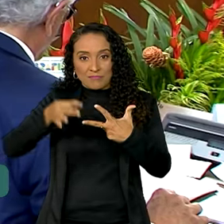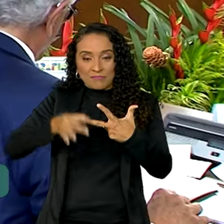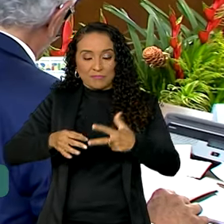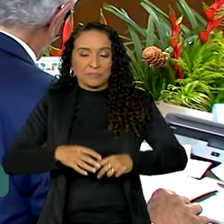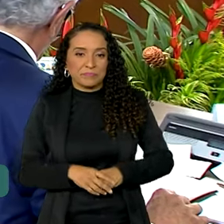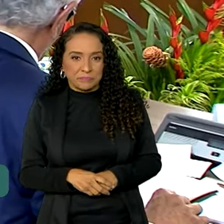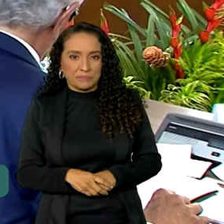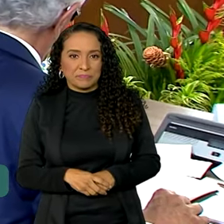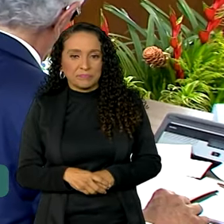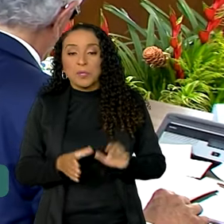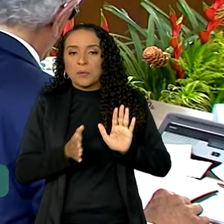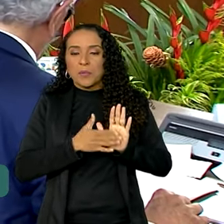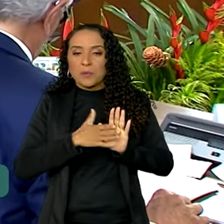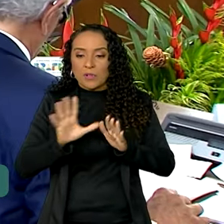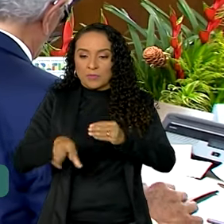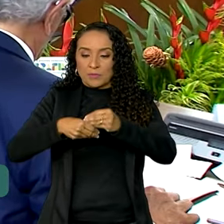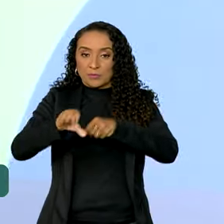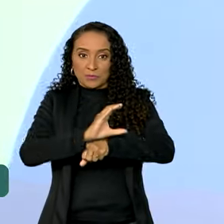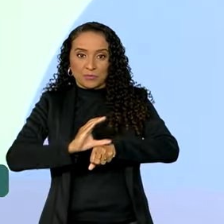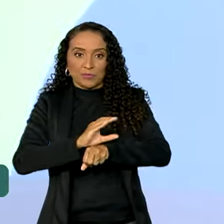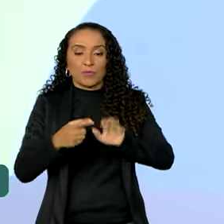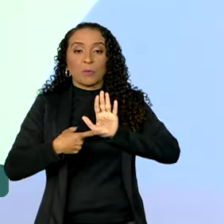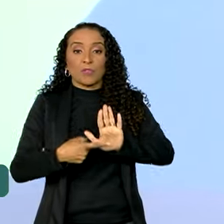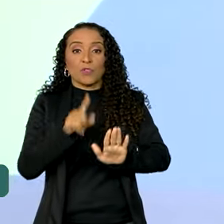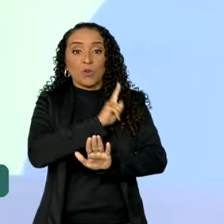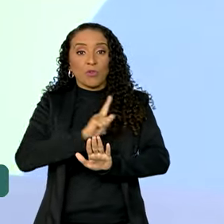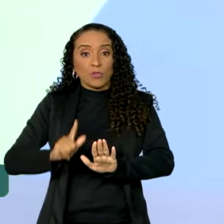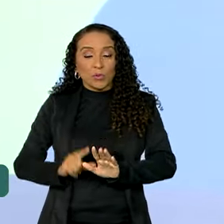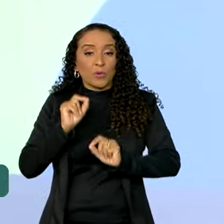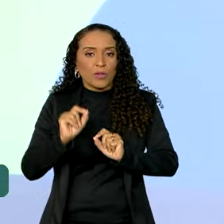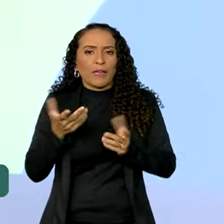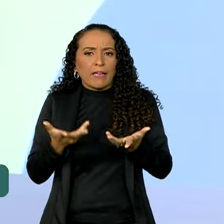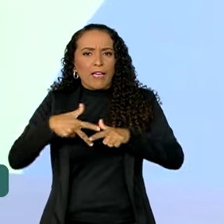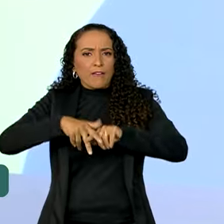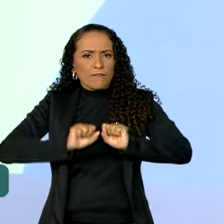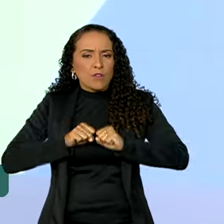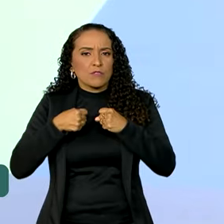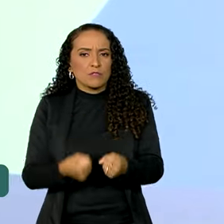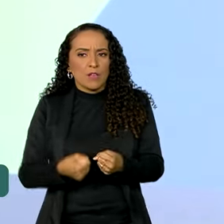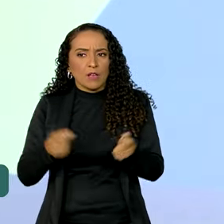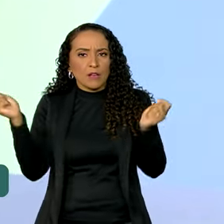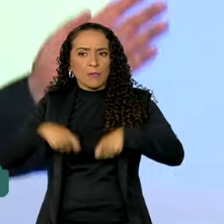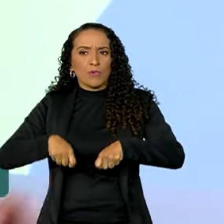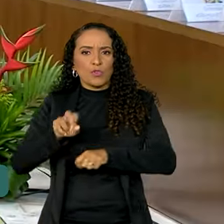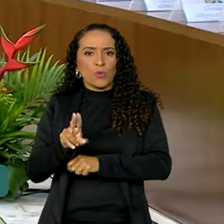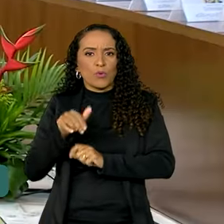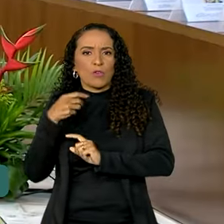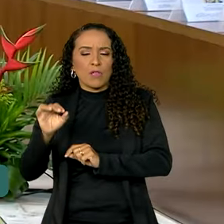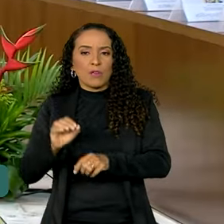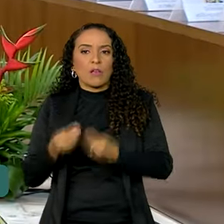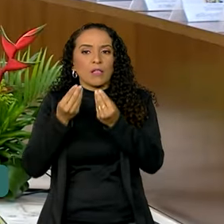judiciário. A proposta de emenda à Constituição apresentada aos governadores quer reforçar a competência da União, dando